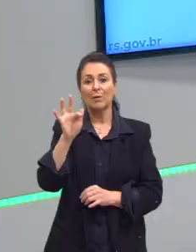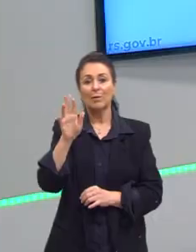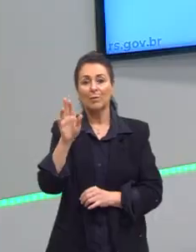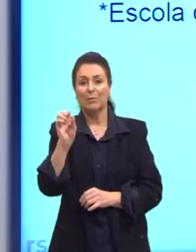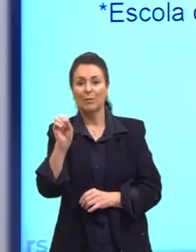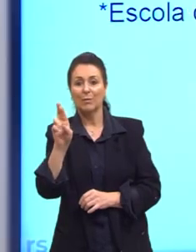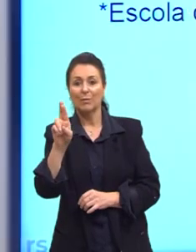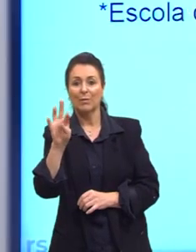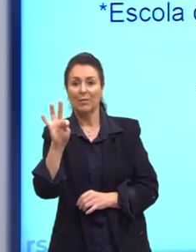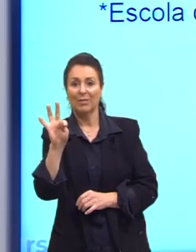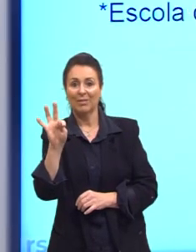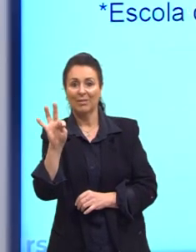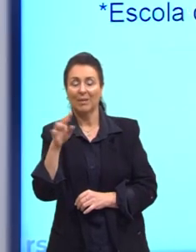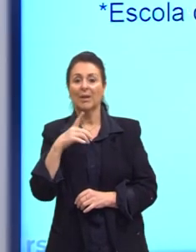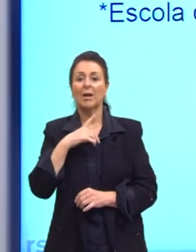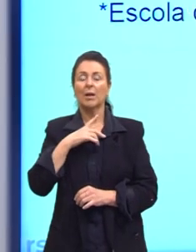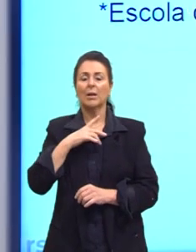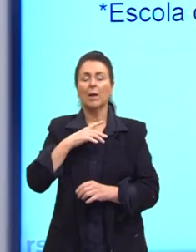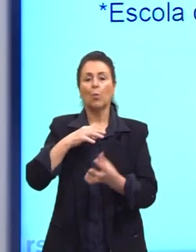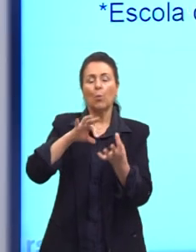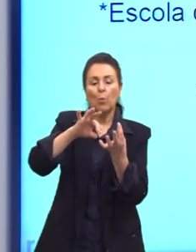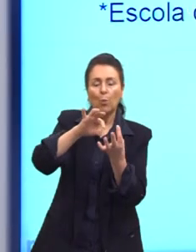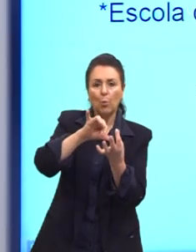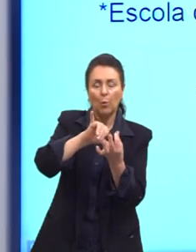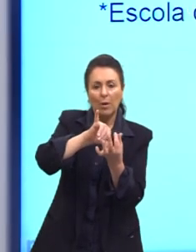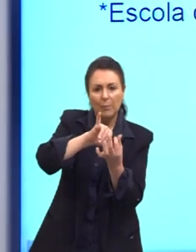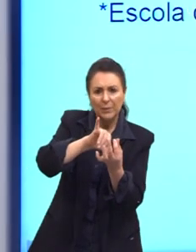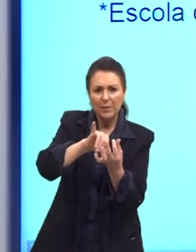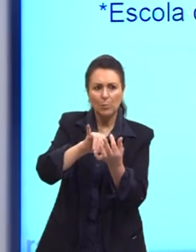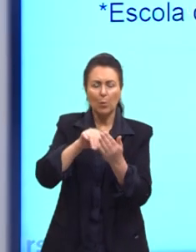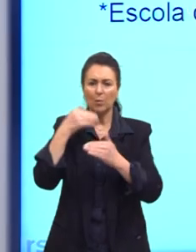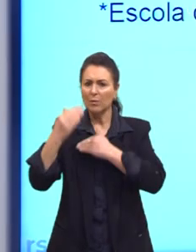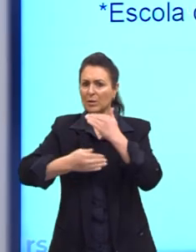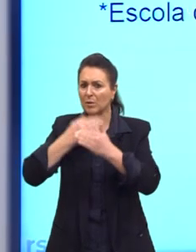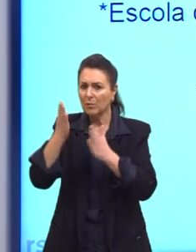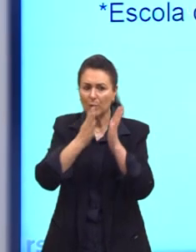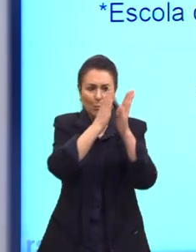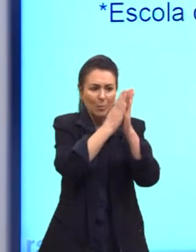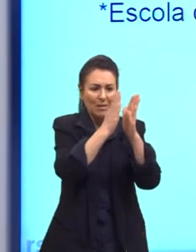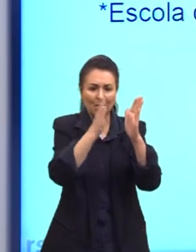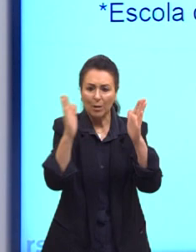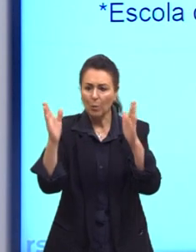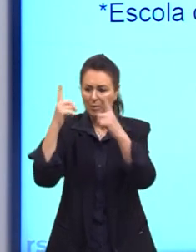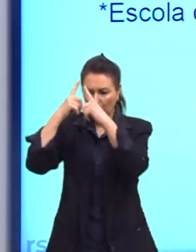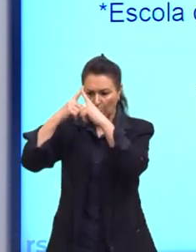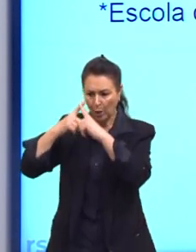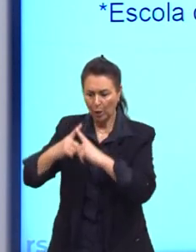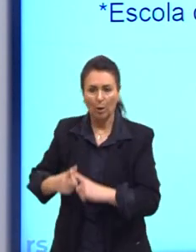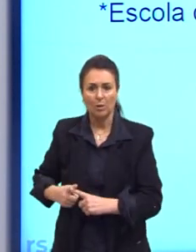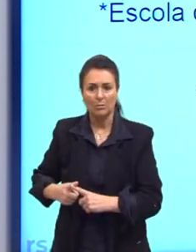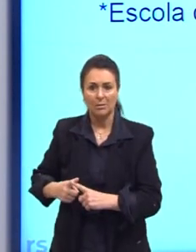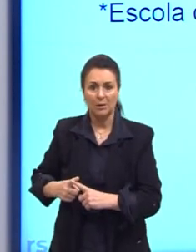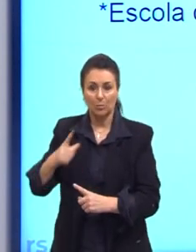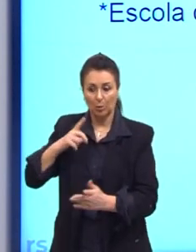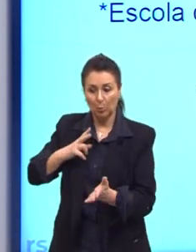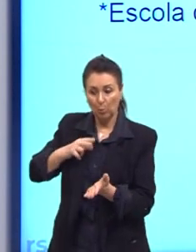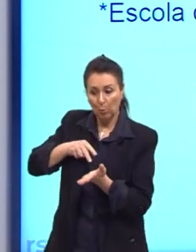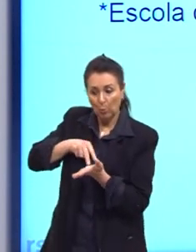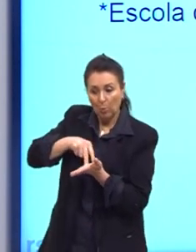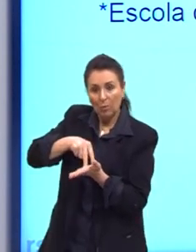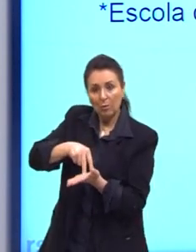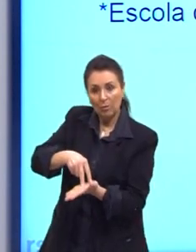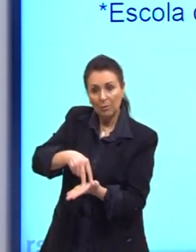o capitalismo, ele não se desenvolveria como eles estavam pensando, numa sequência lógica. Isso viraria um positivismo. Ele